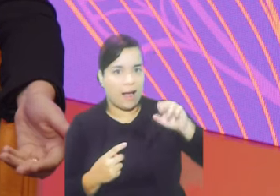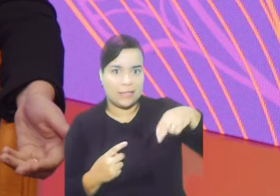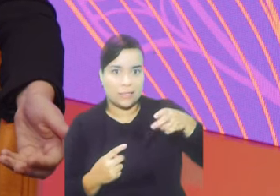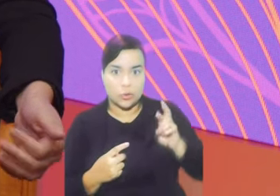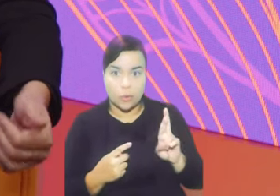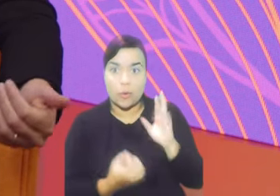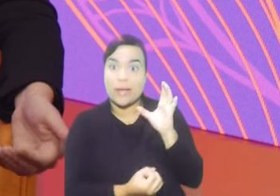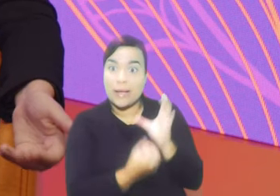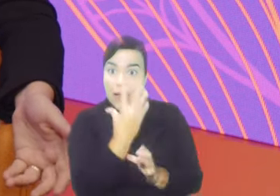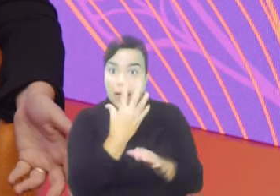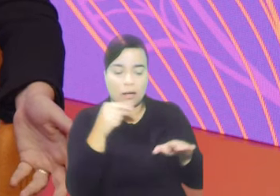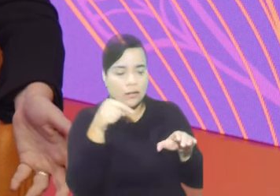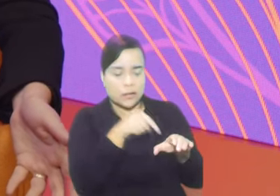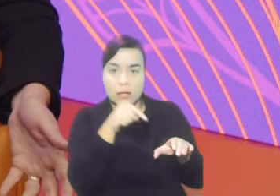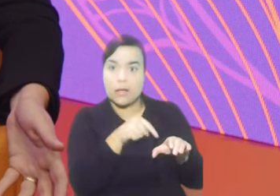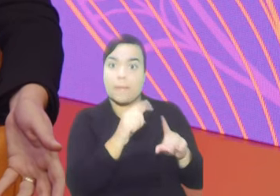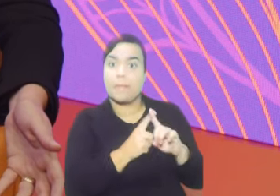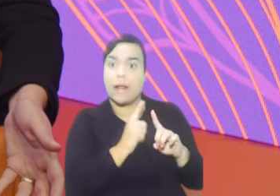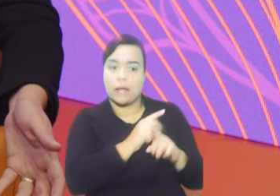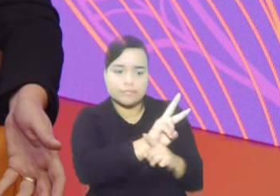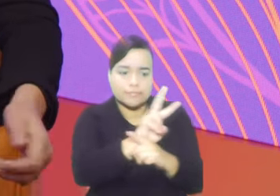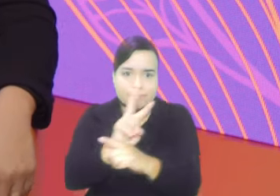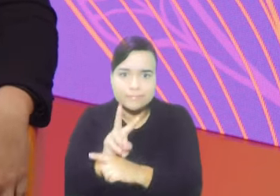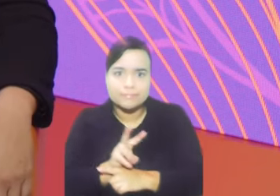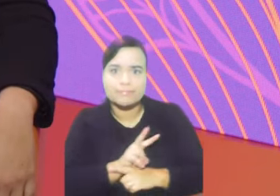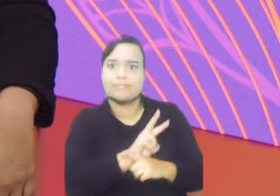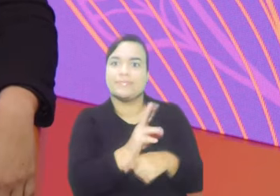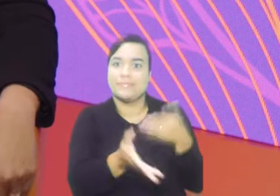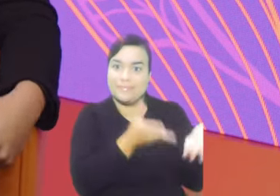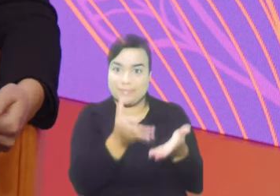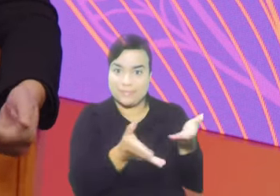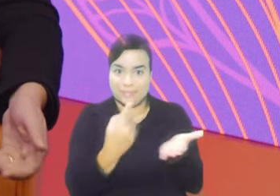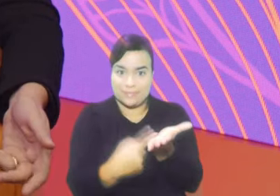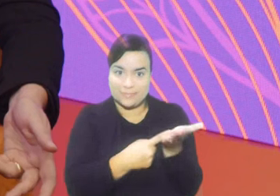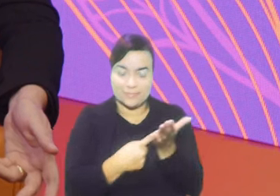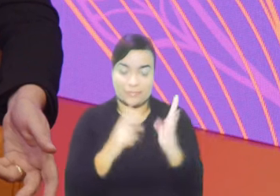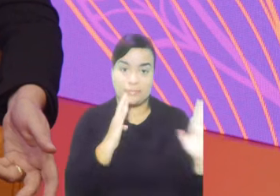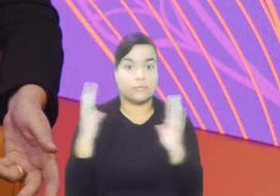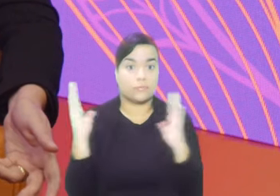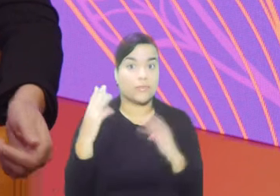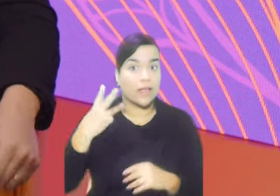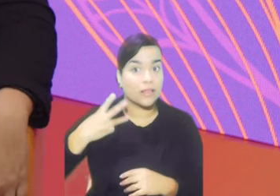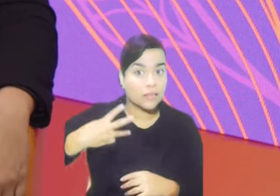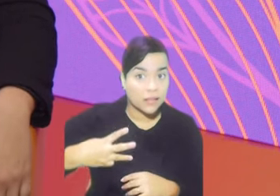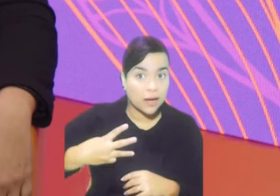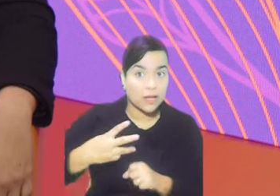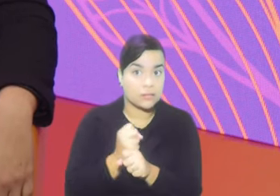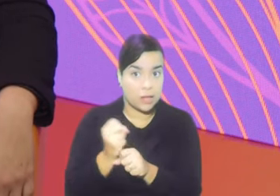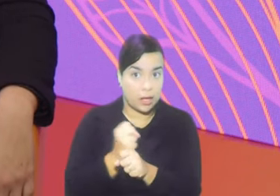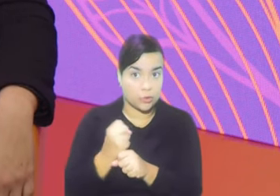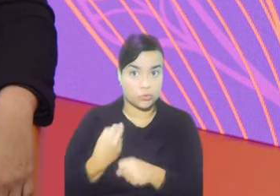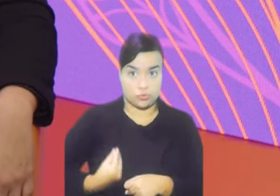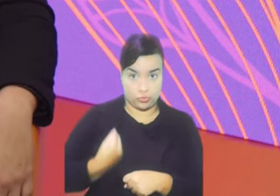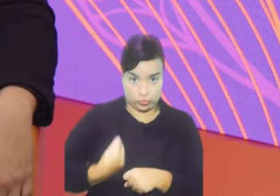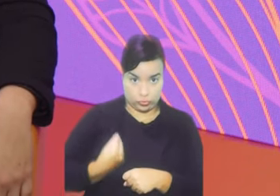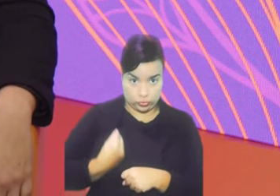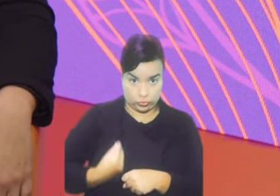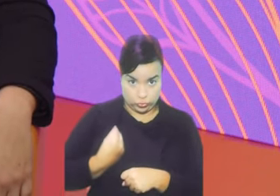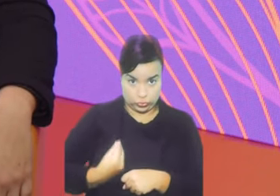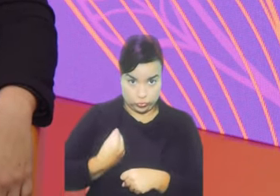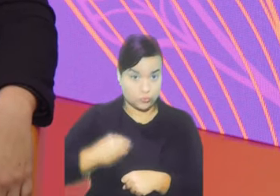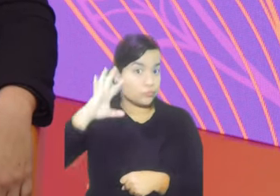criada para ser o guardião dessa convenção. Então, deveria durar três anos, então tinha uma